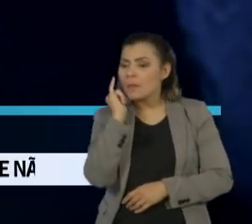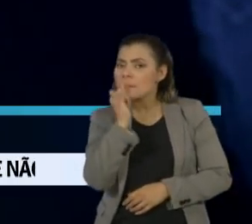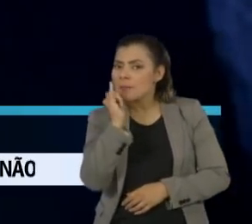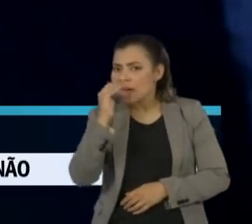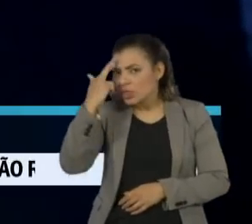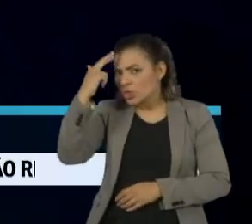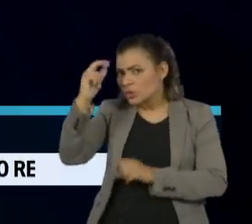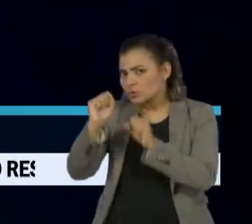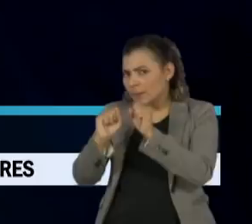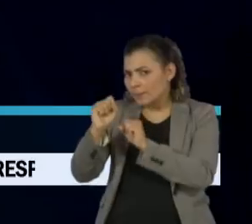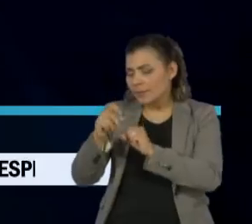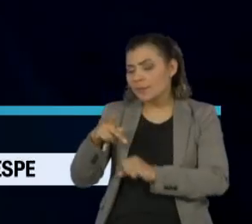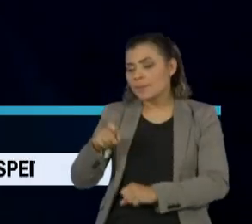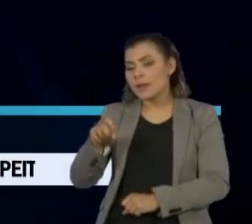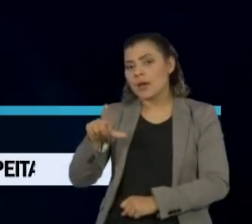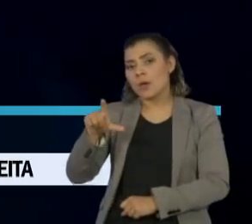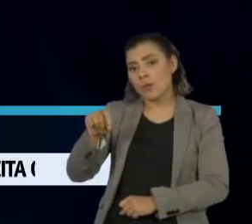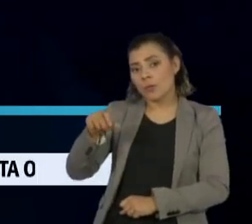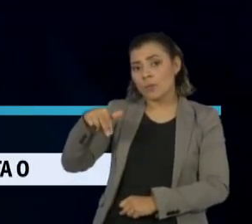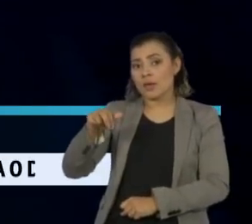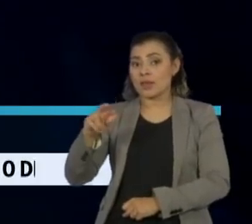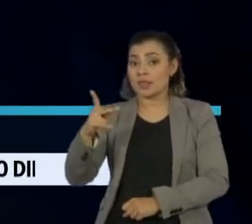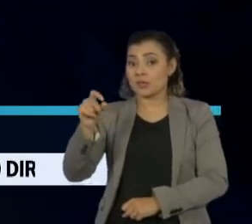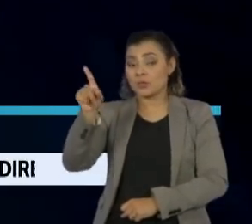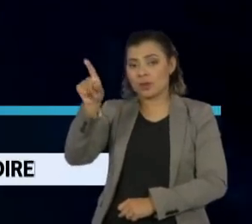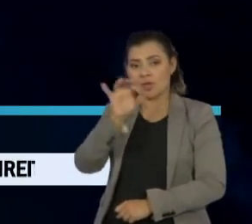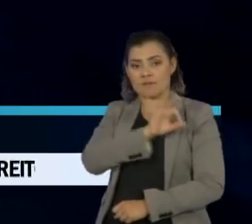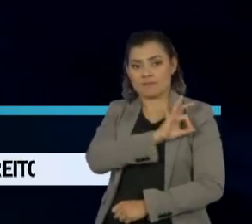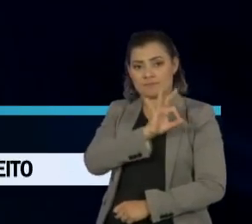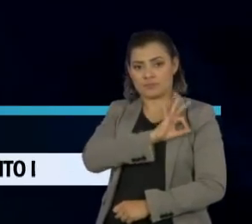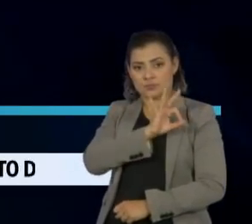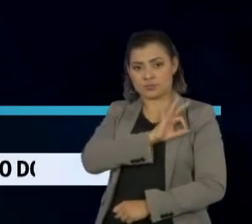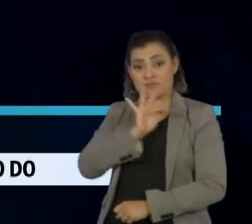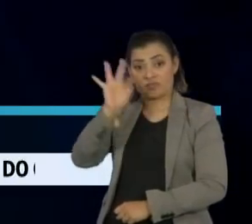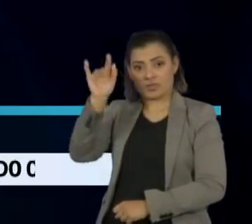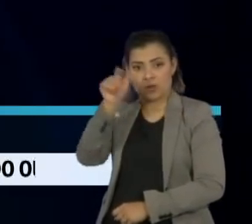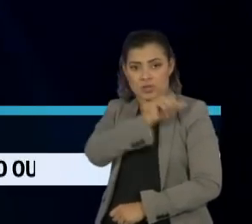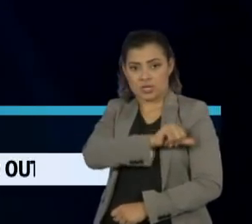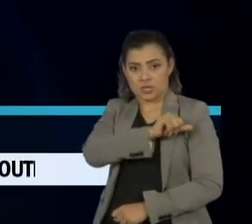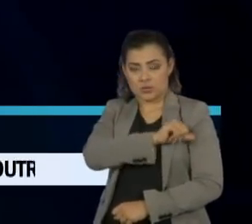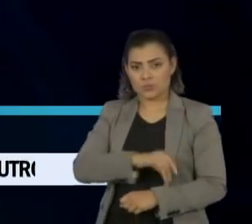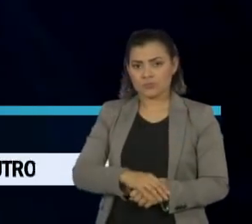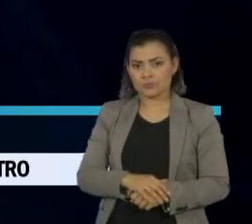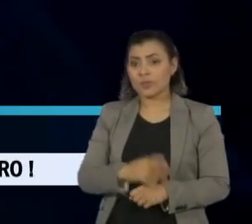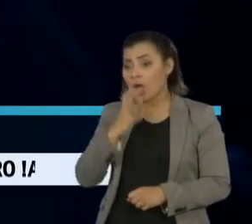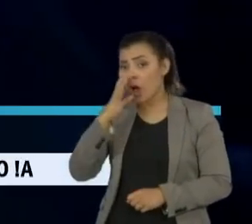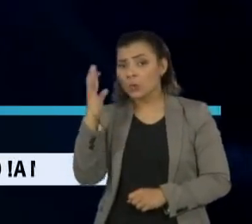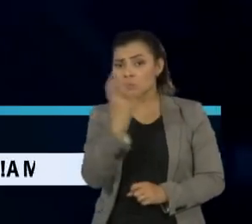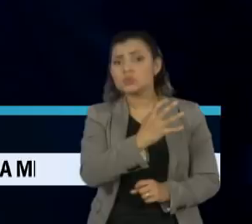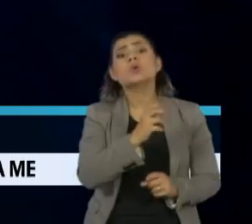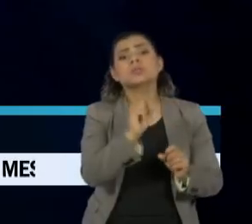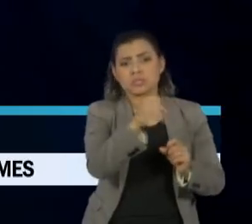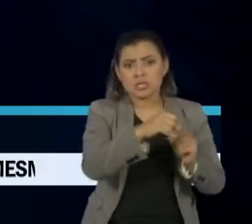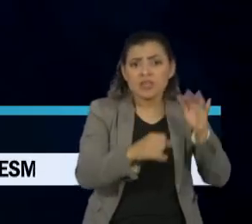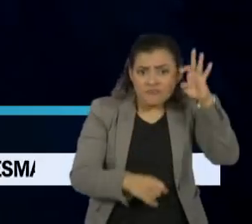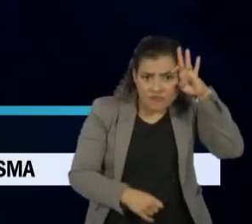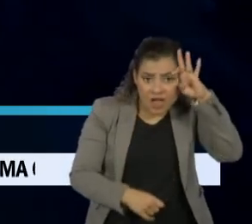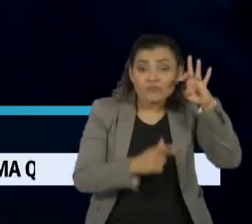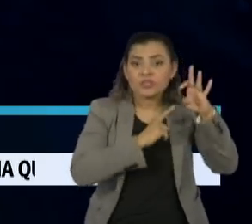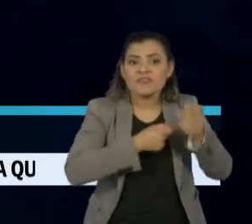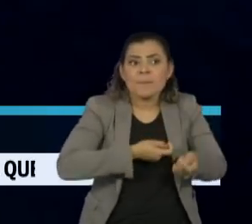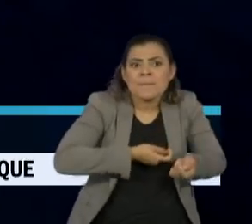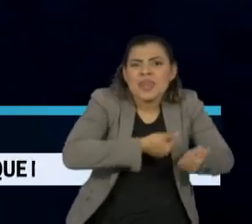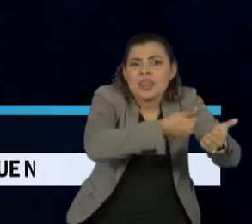empresário Paulo Marinho na Polícia Federal do Rio de Janeiro. Ele acusou Flávio Bolsonaro de ter recebido informações privilegiadas sobre uma